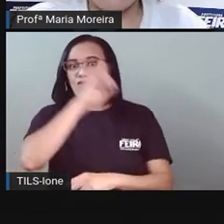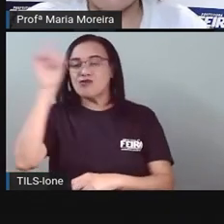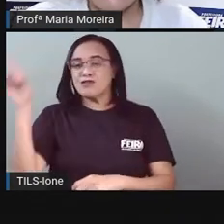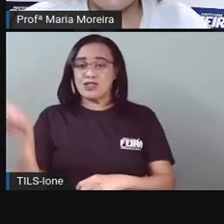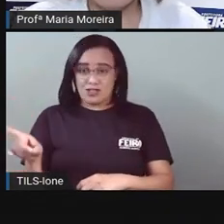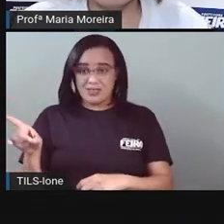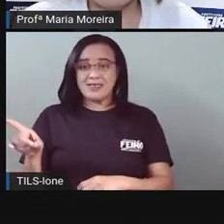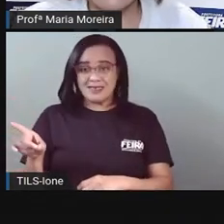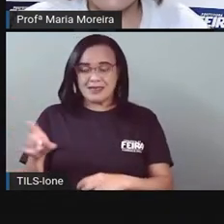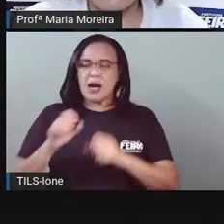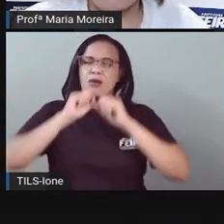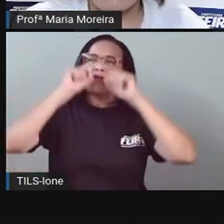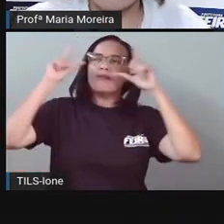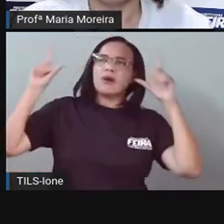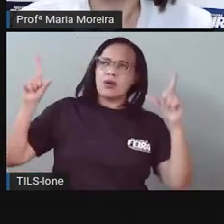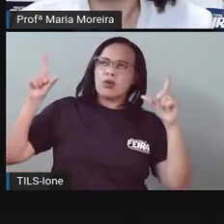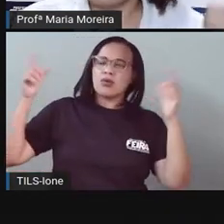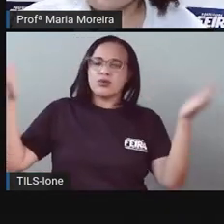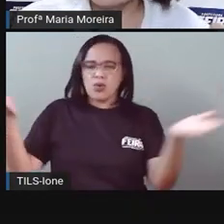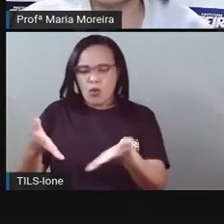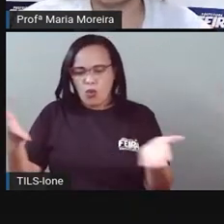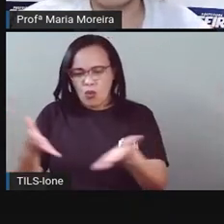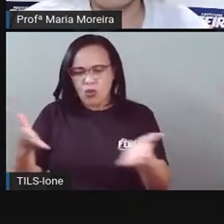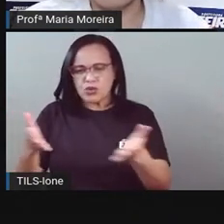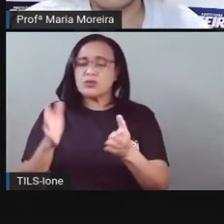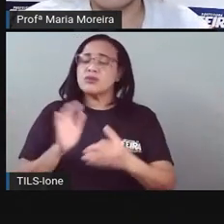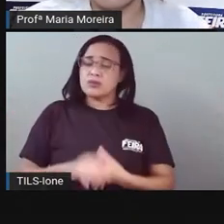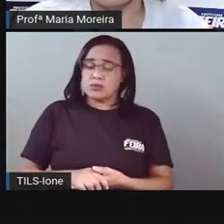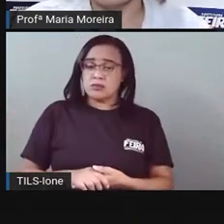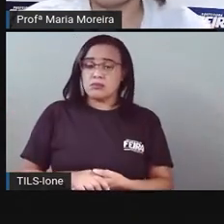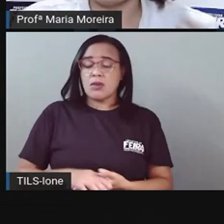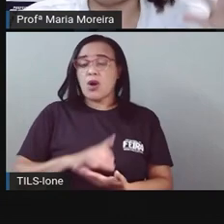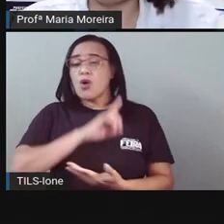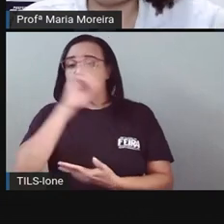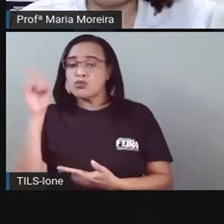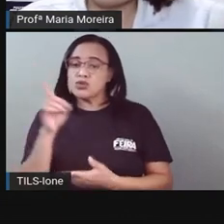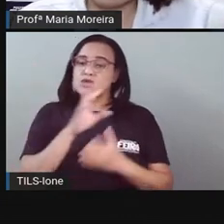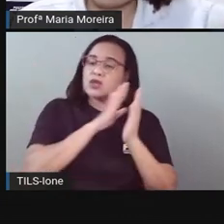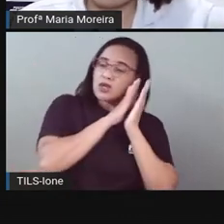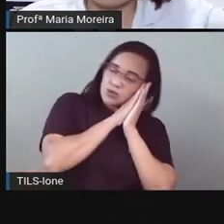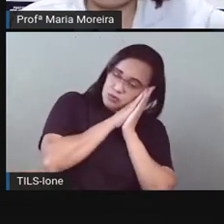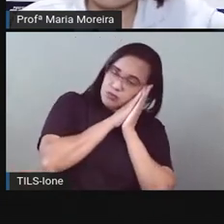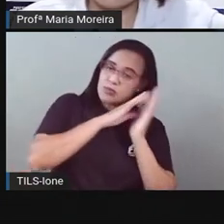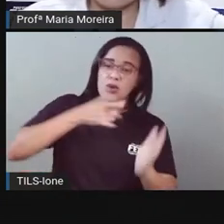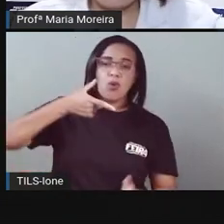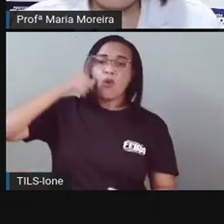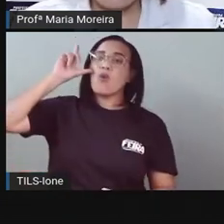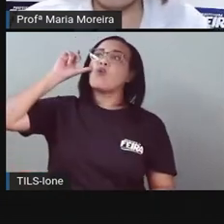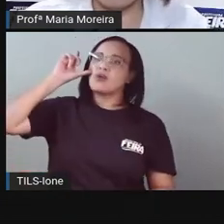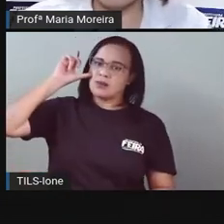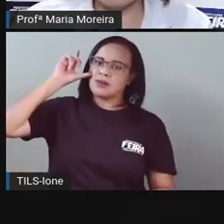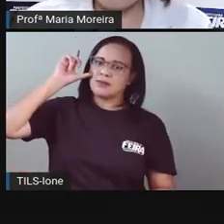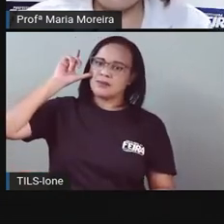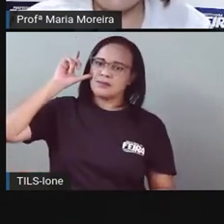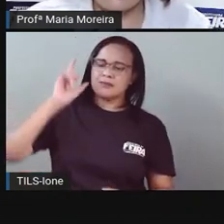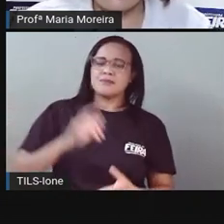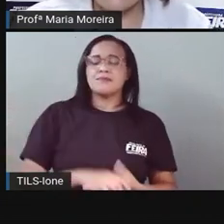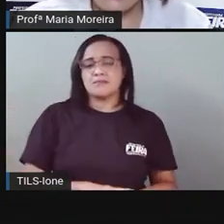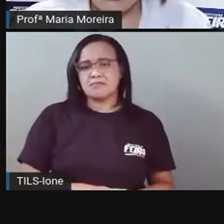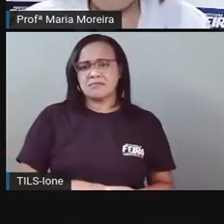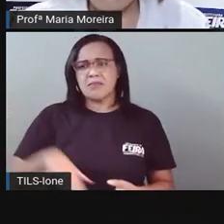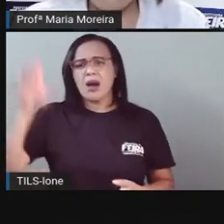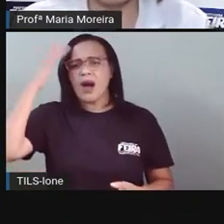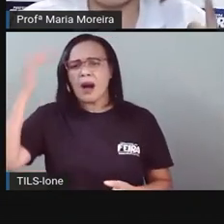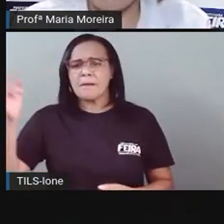sendo hoje E o dia que dormiu Fica sendo ontem Aí olha Ela acordando Bom, e o amanhã